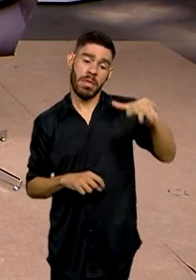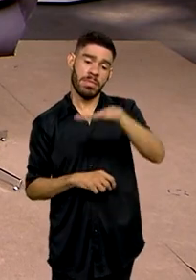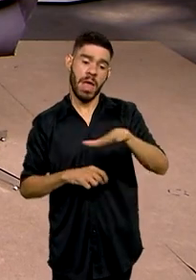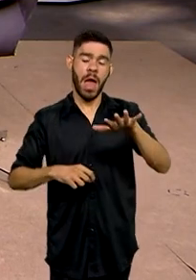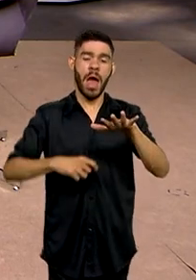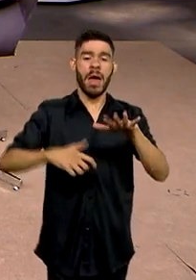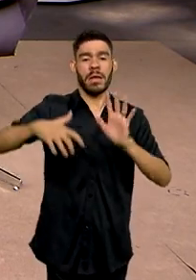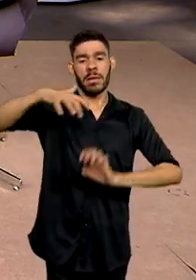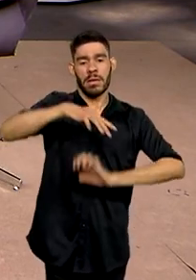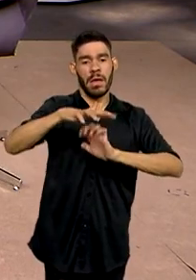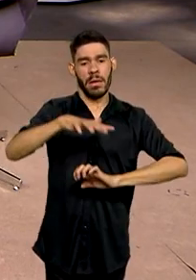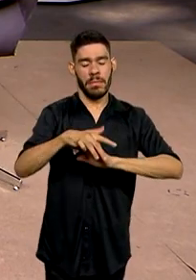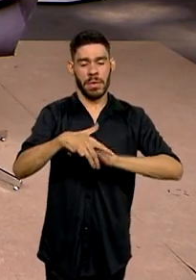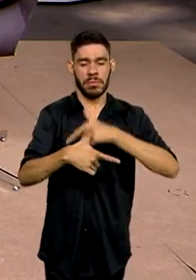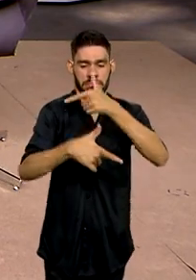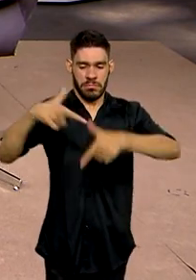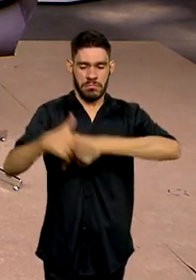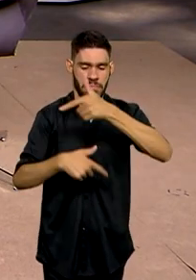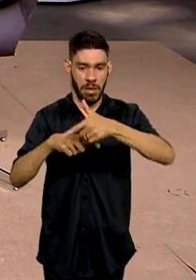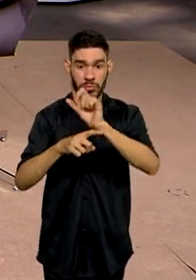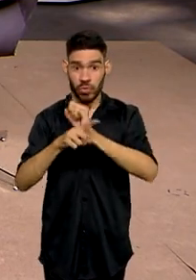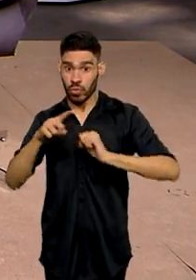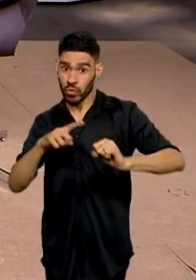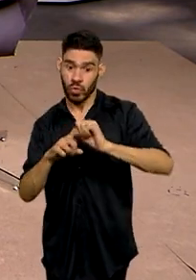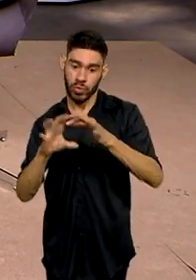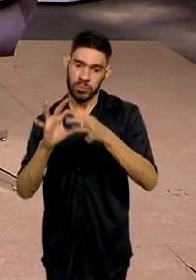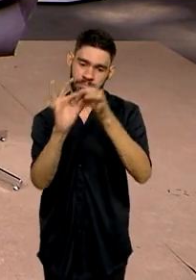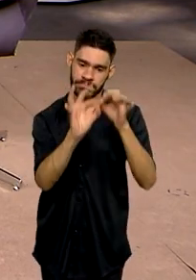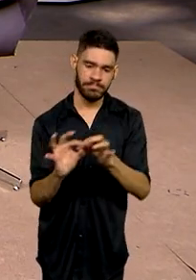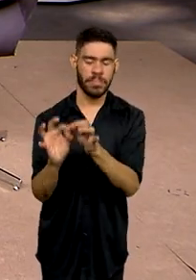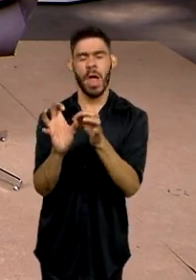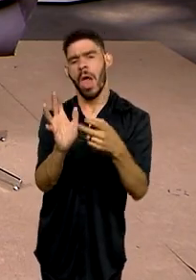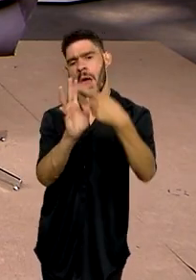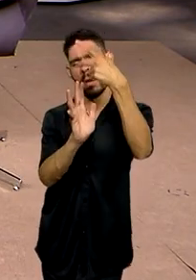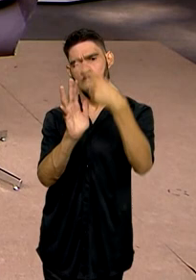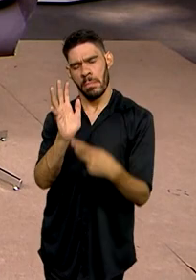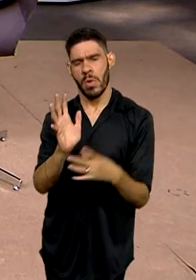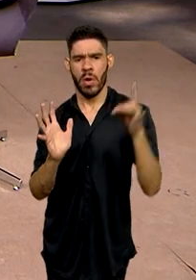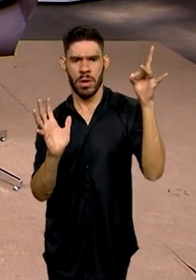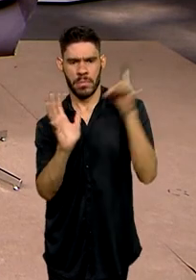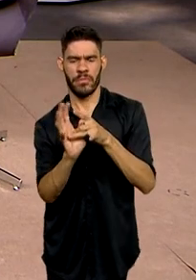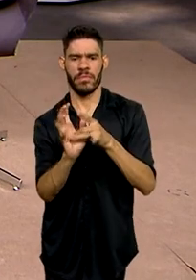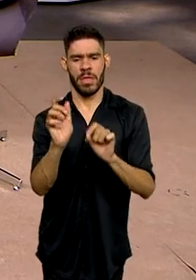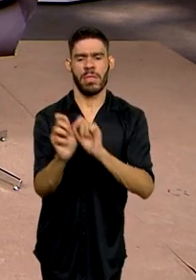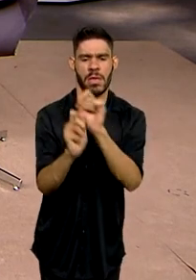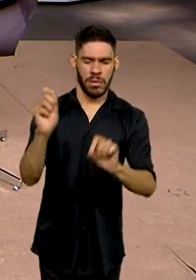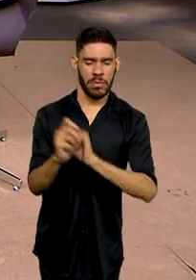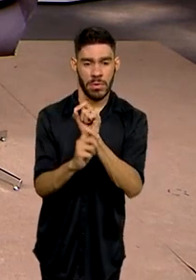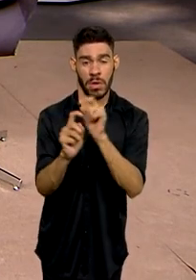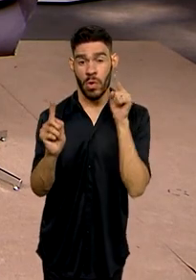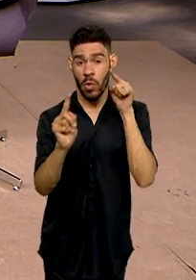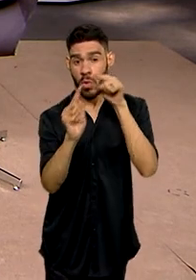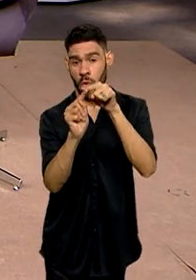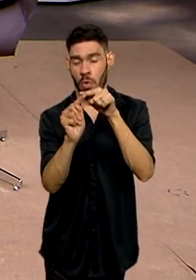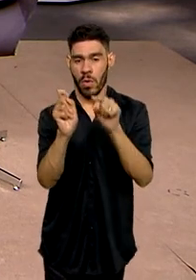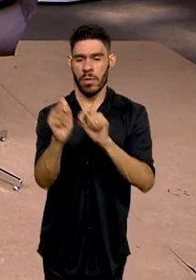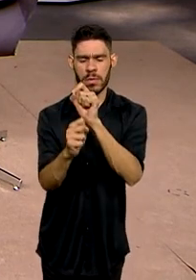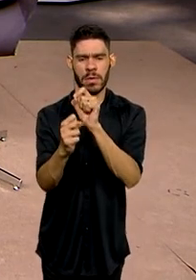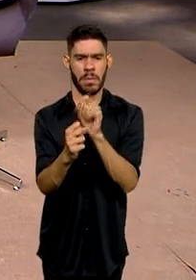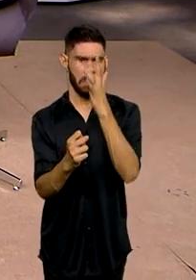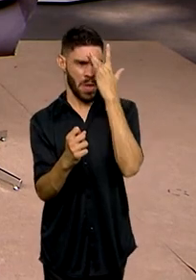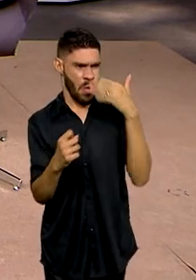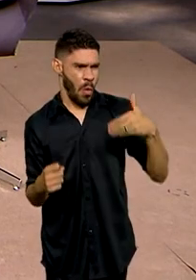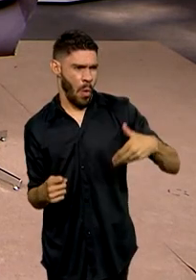empresarial, com os trabalhadores, com a sociedade. Então, é um programa realmente que tem por objetivo. Tem alguém